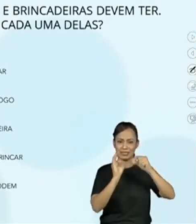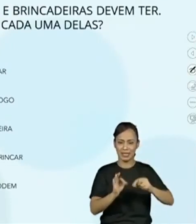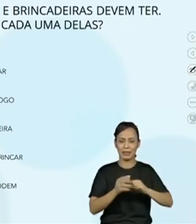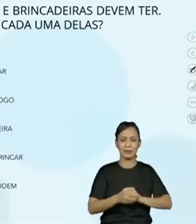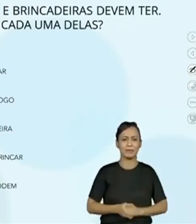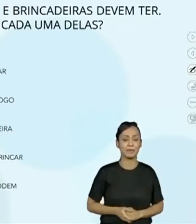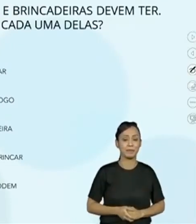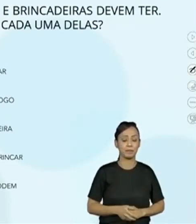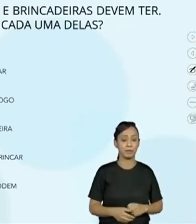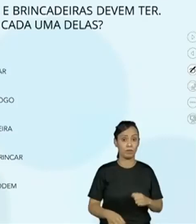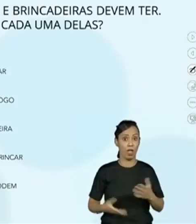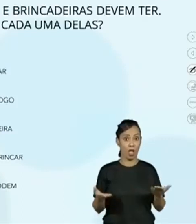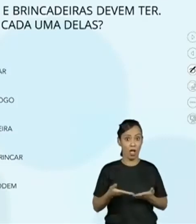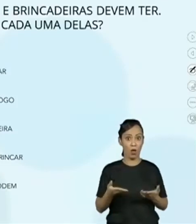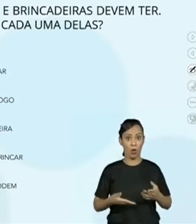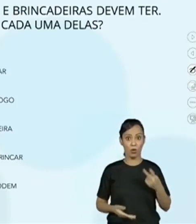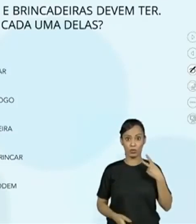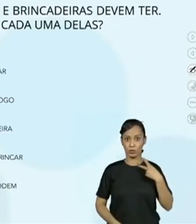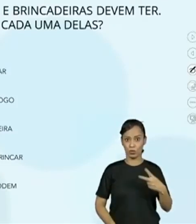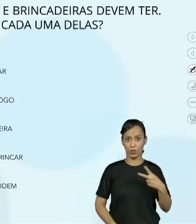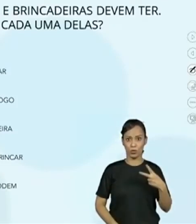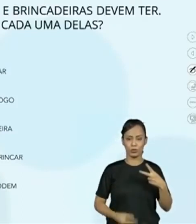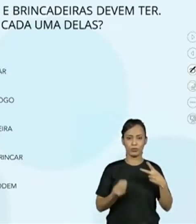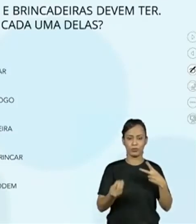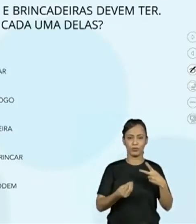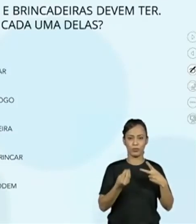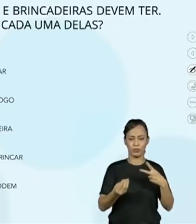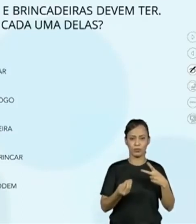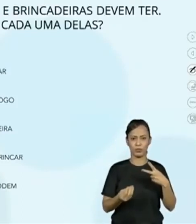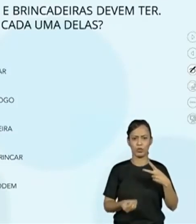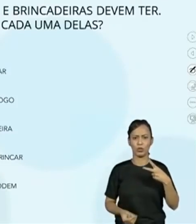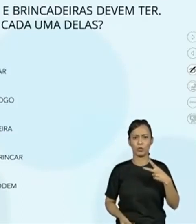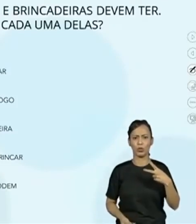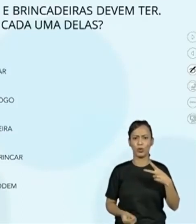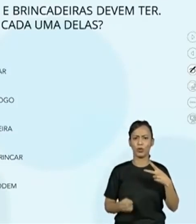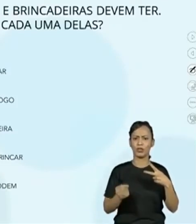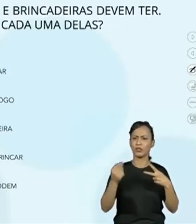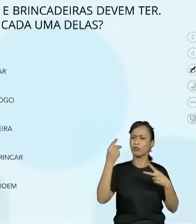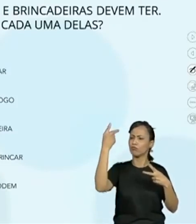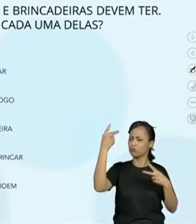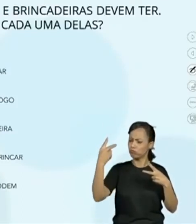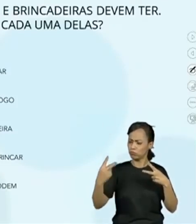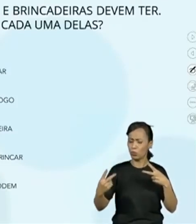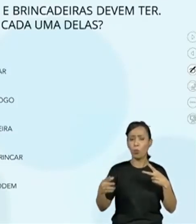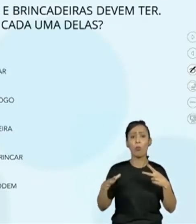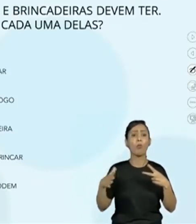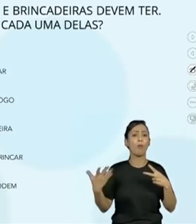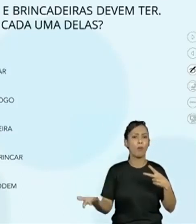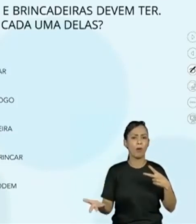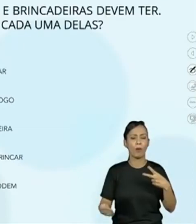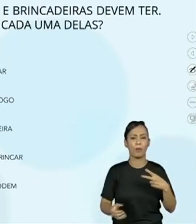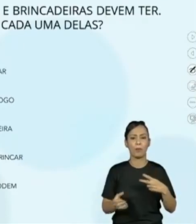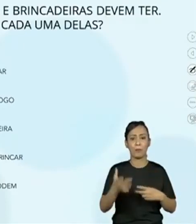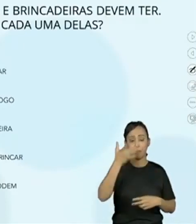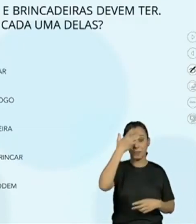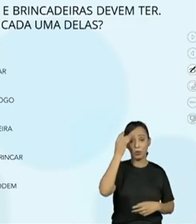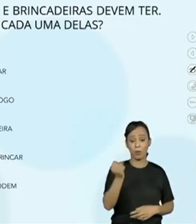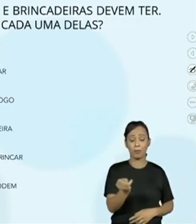para a parte 2, professora Kelly? Vamos. Que é o número de participantes, professora Viviana. Número de participantes,